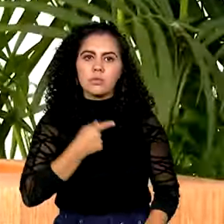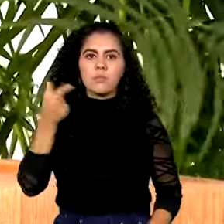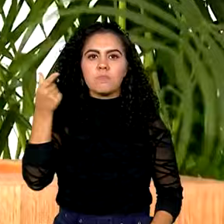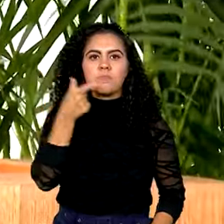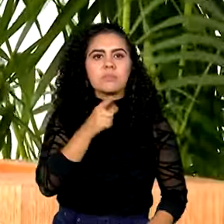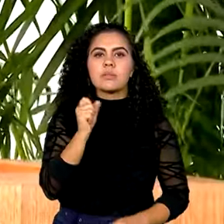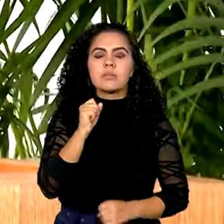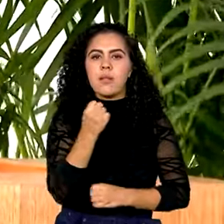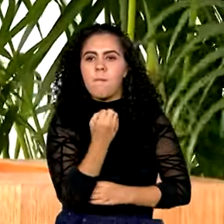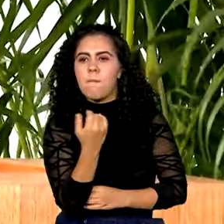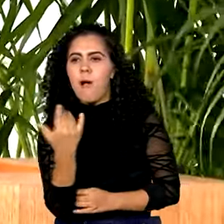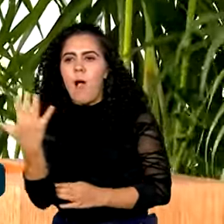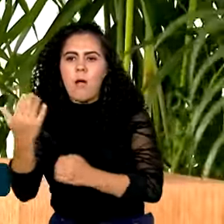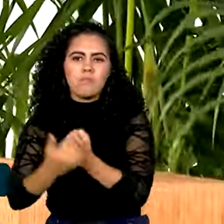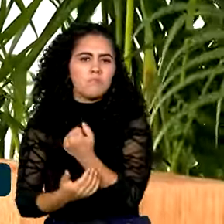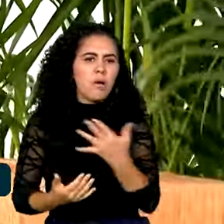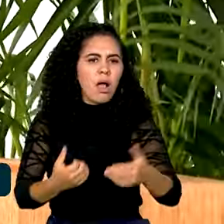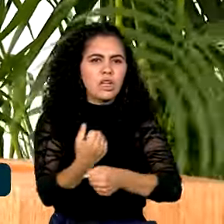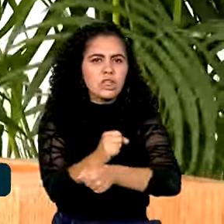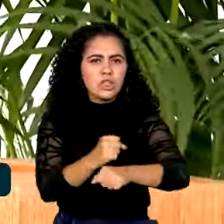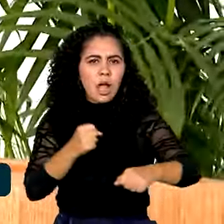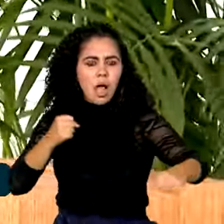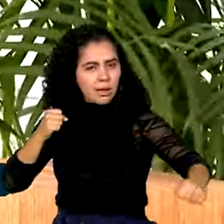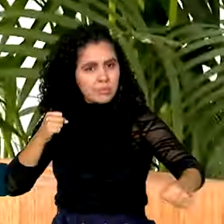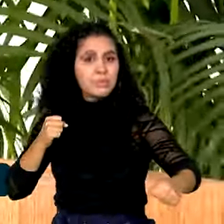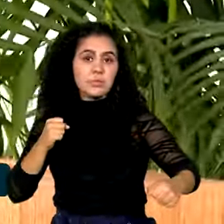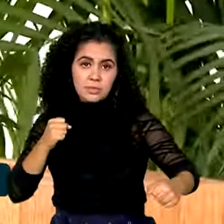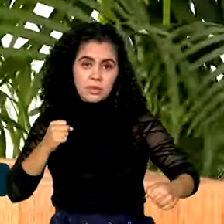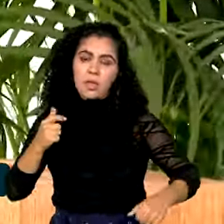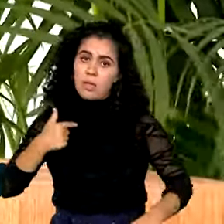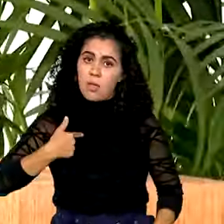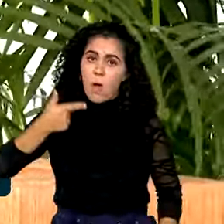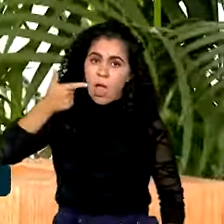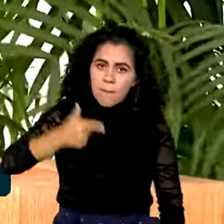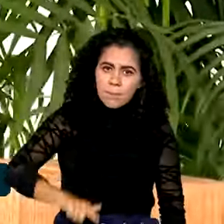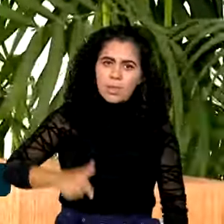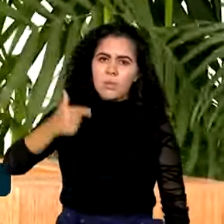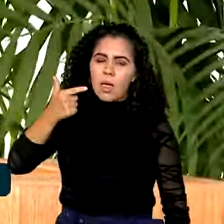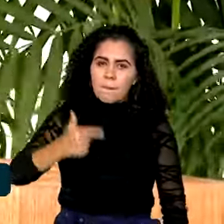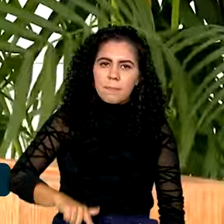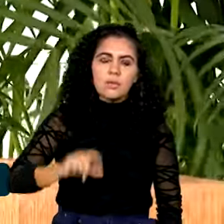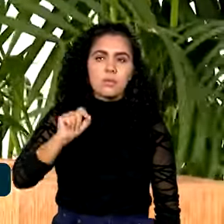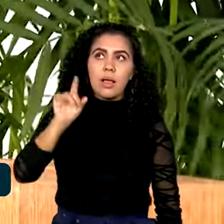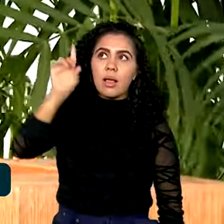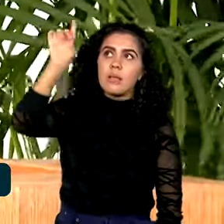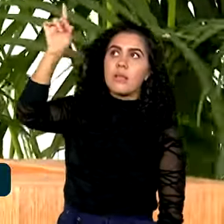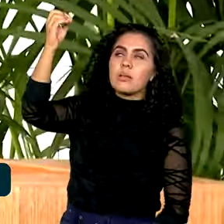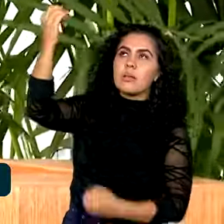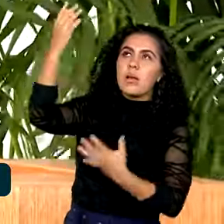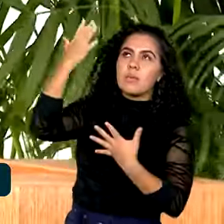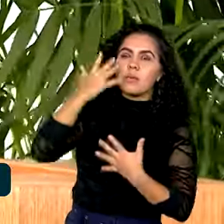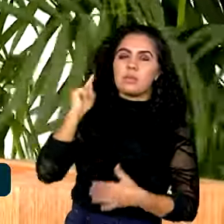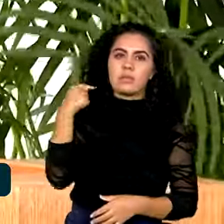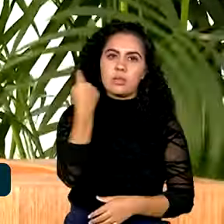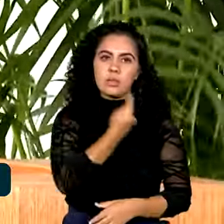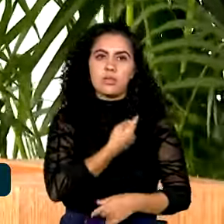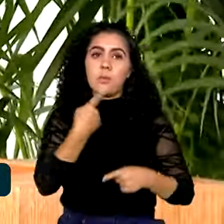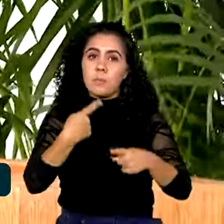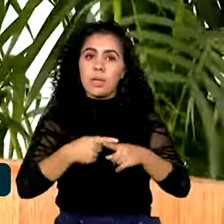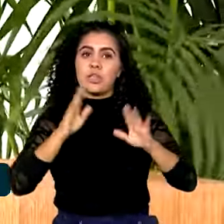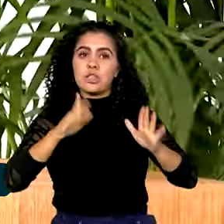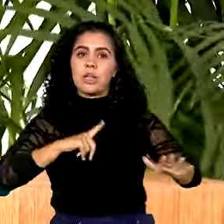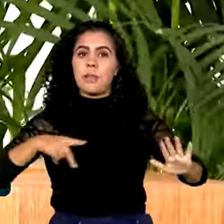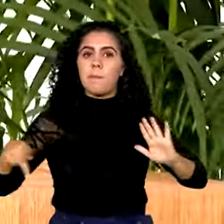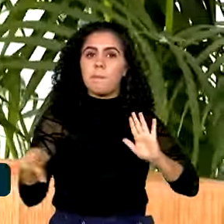natureza. E eu sempre repito que Deus nos deu a graça de ser gigante pela própria